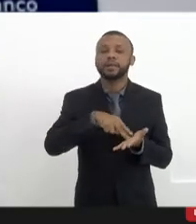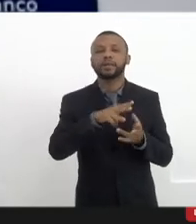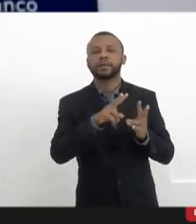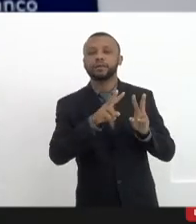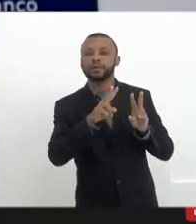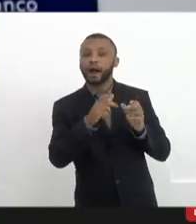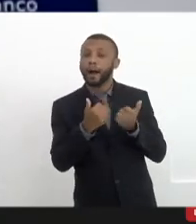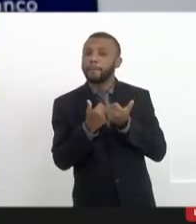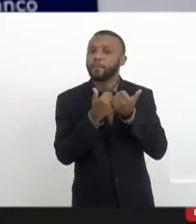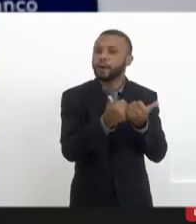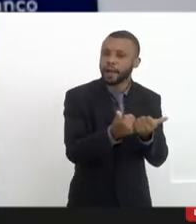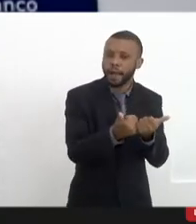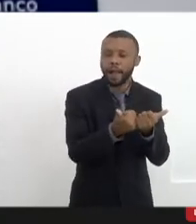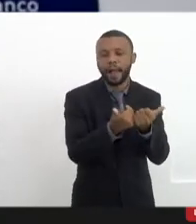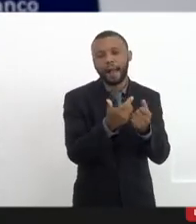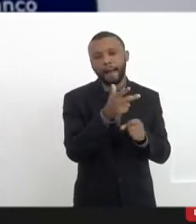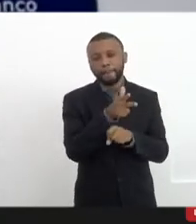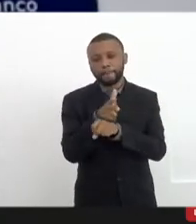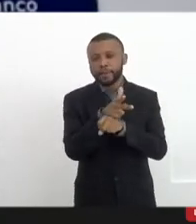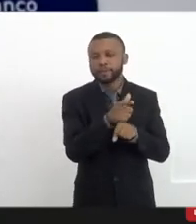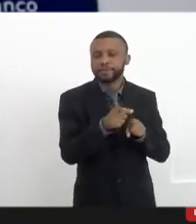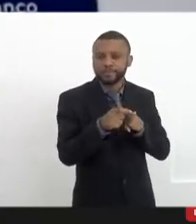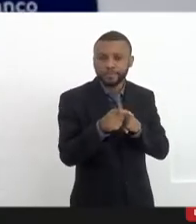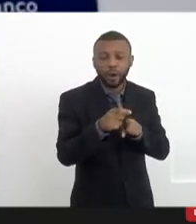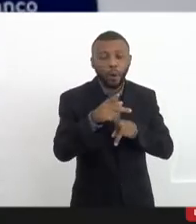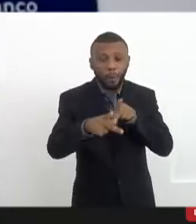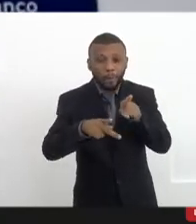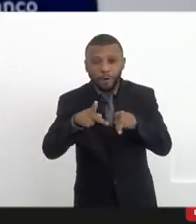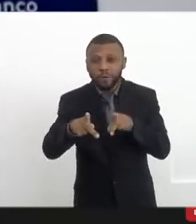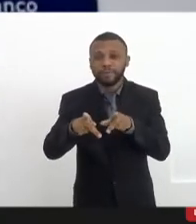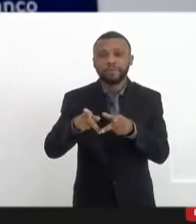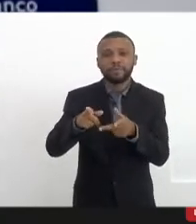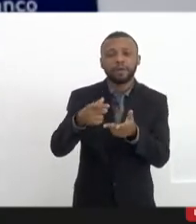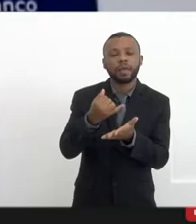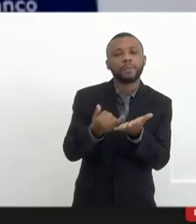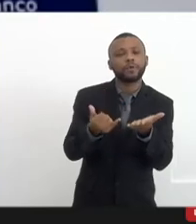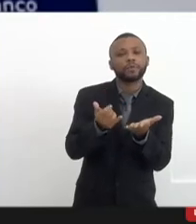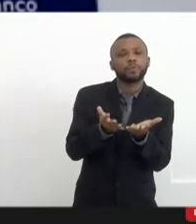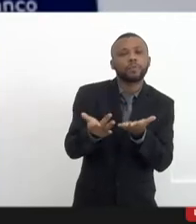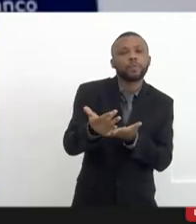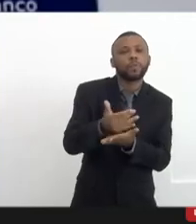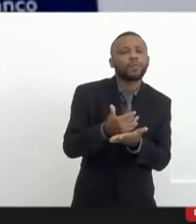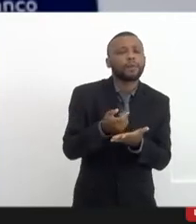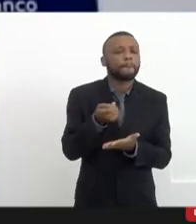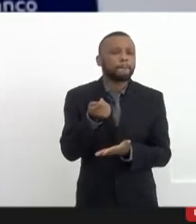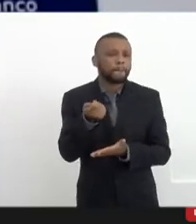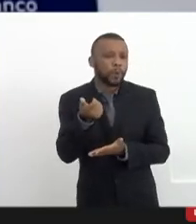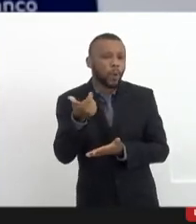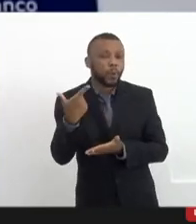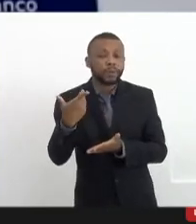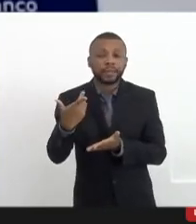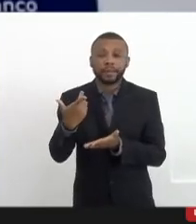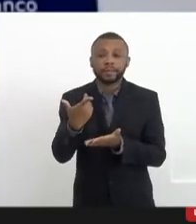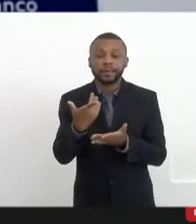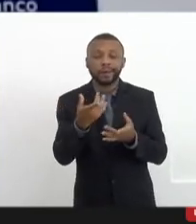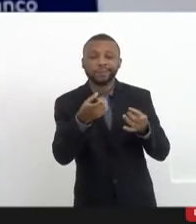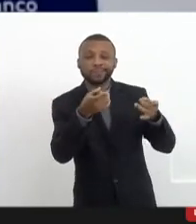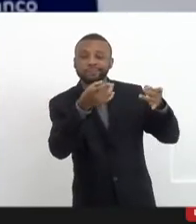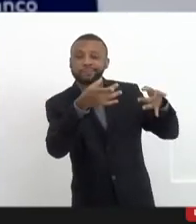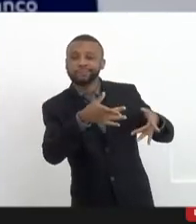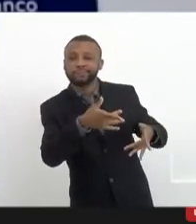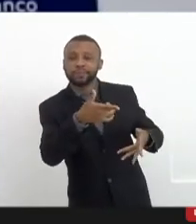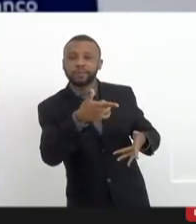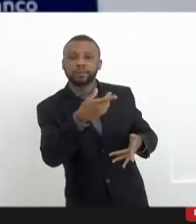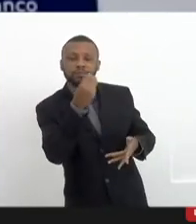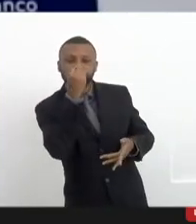O povo paga muitos impostos e sabe muito pouco sobre as indiviscações do governo. Que sai, não sabe nem